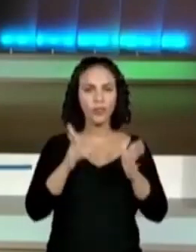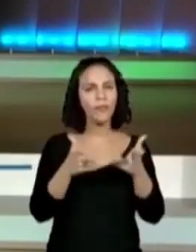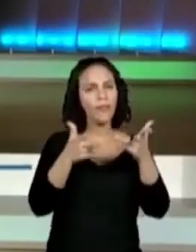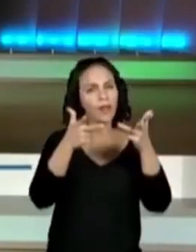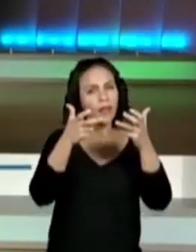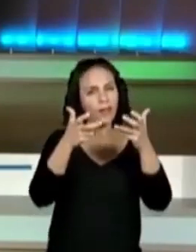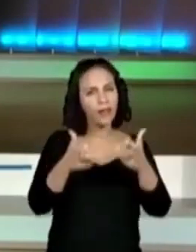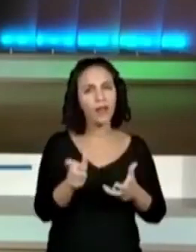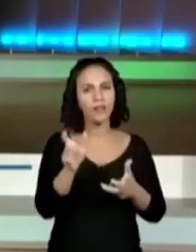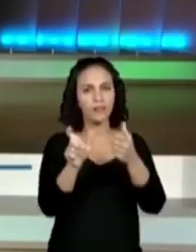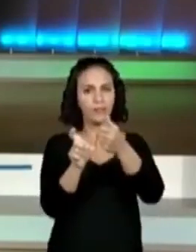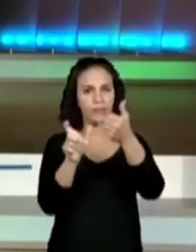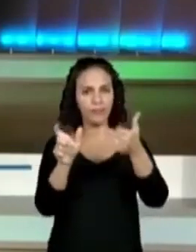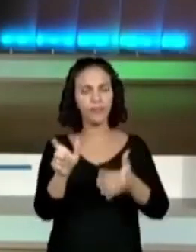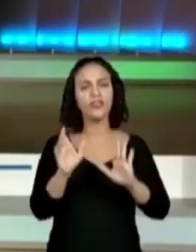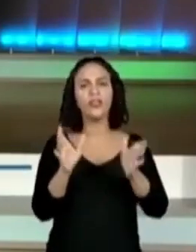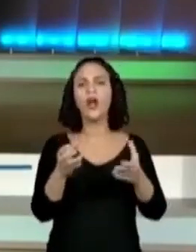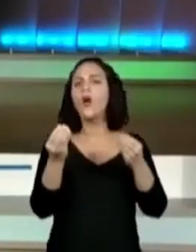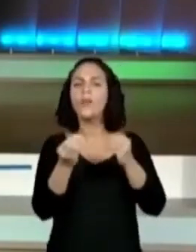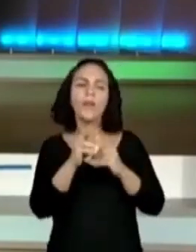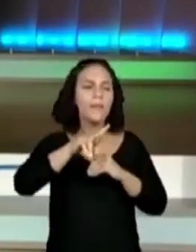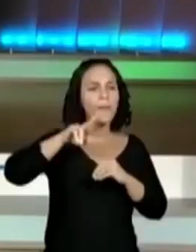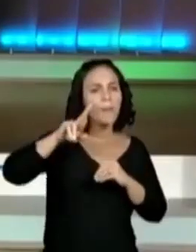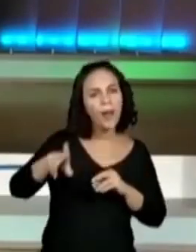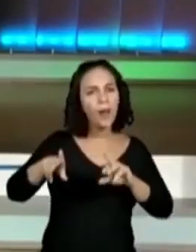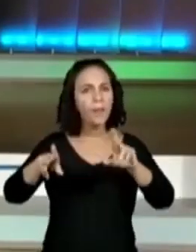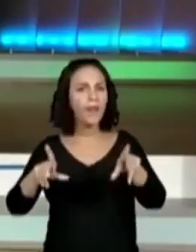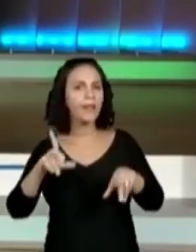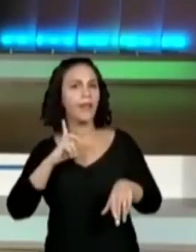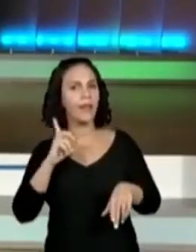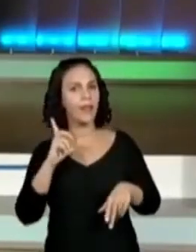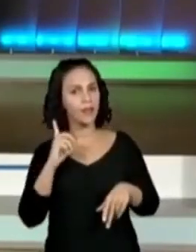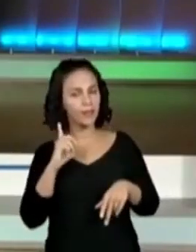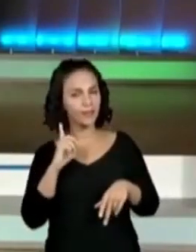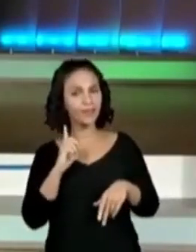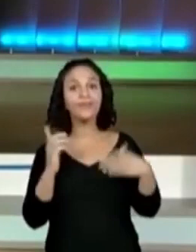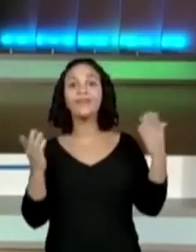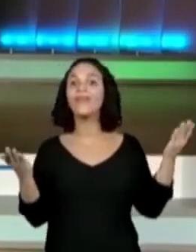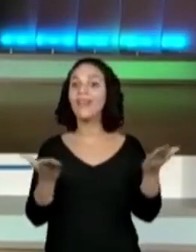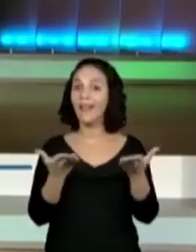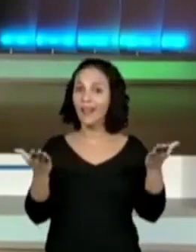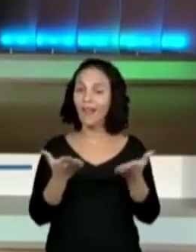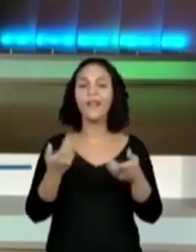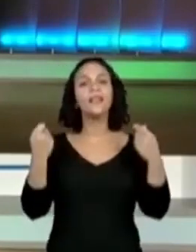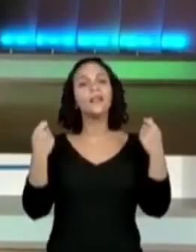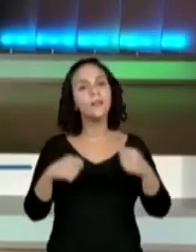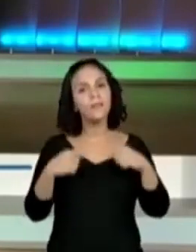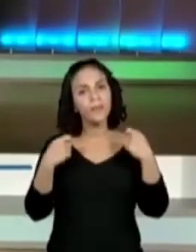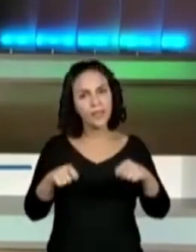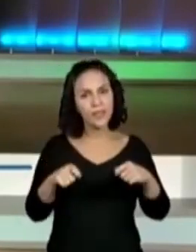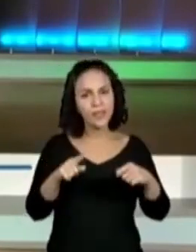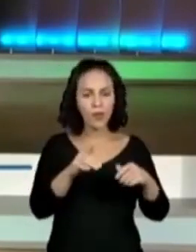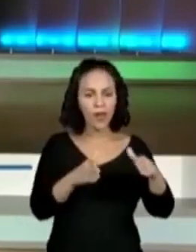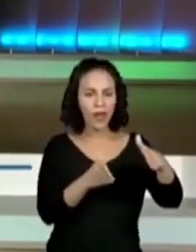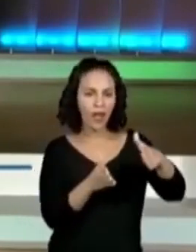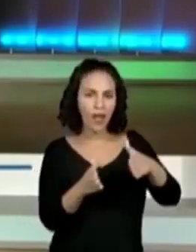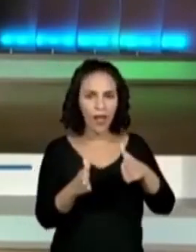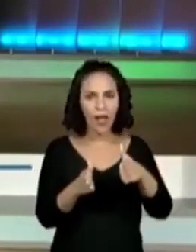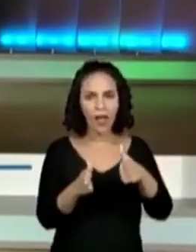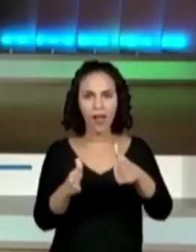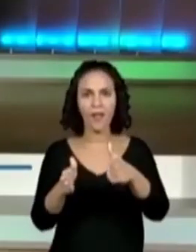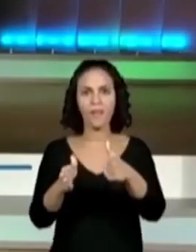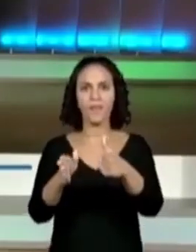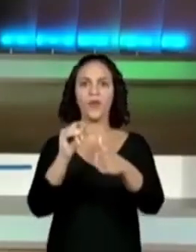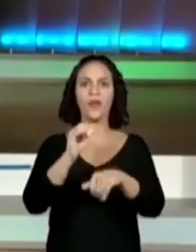os verbetes, os formatos, né? E nós devemos agora começar a encaminhar as nossas